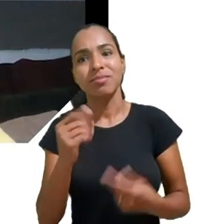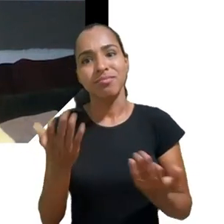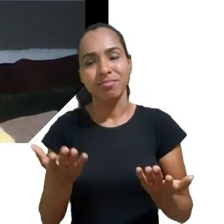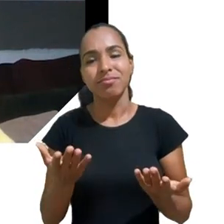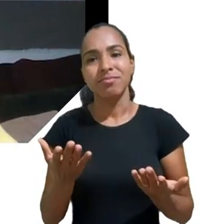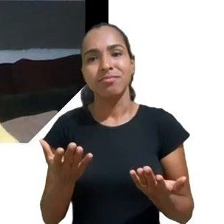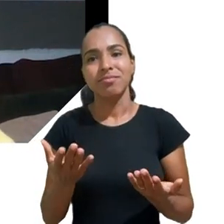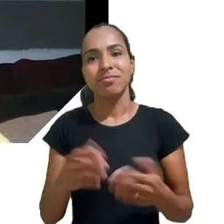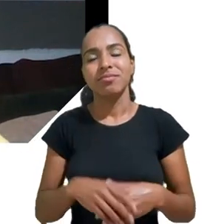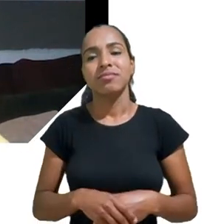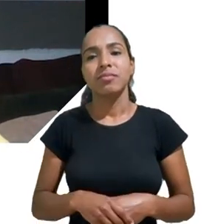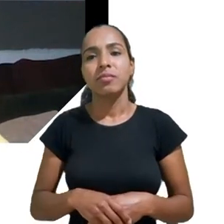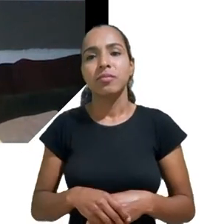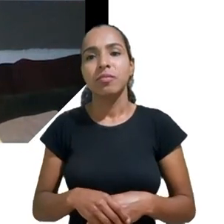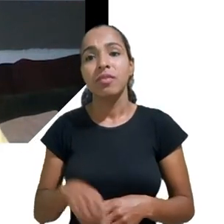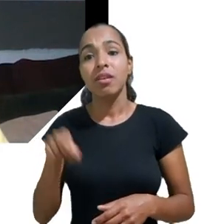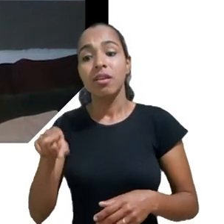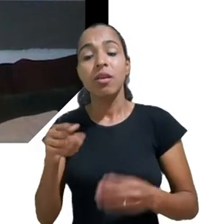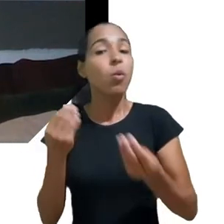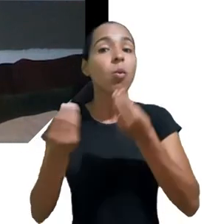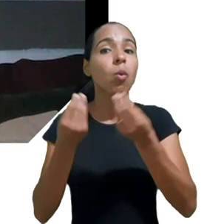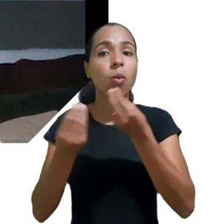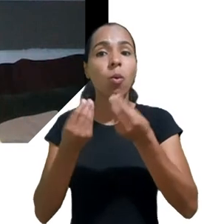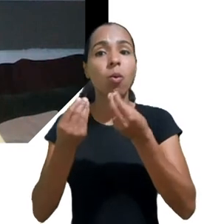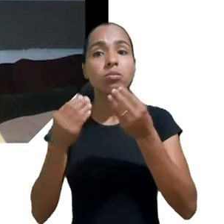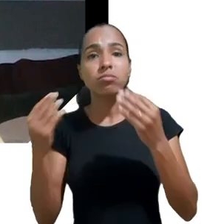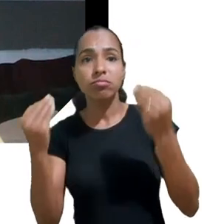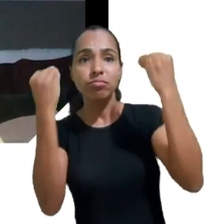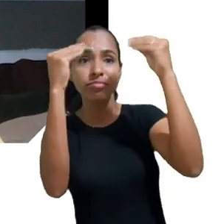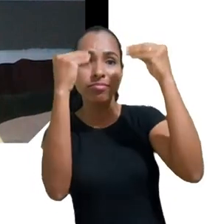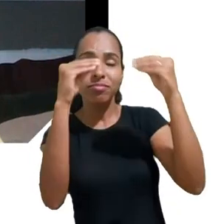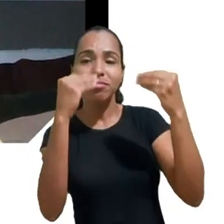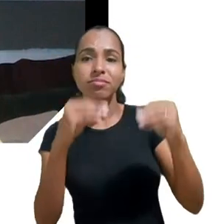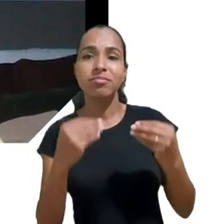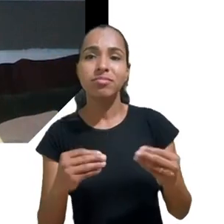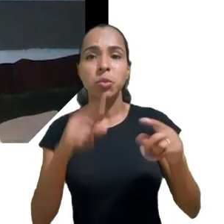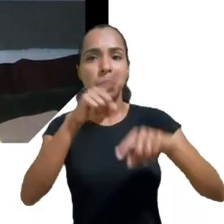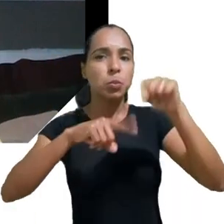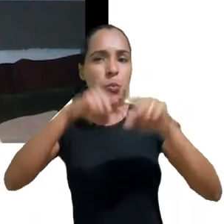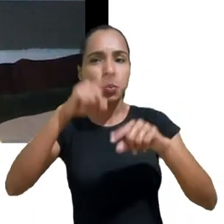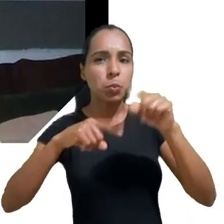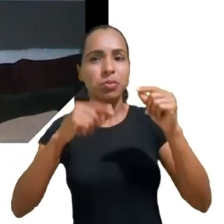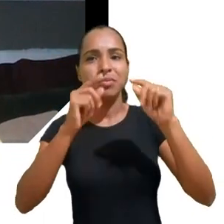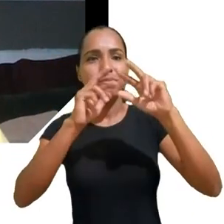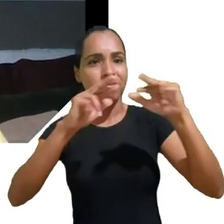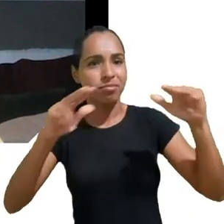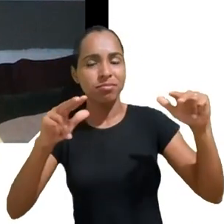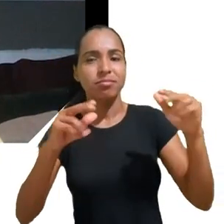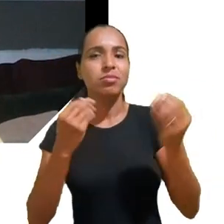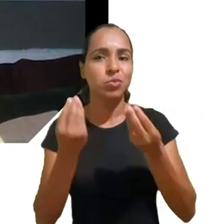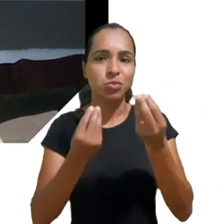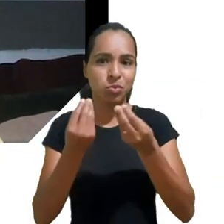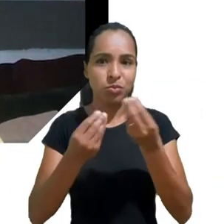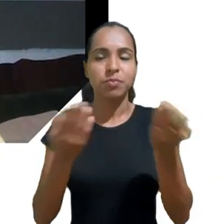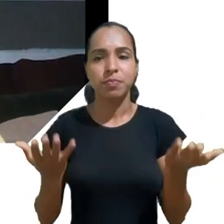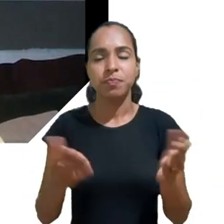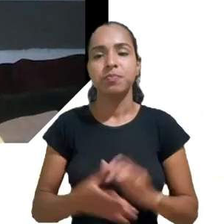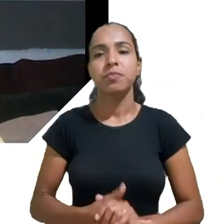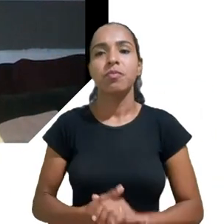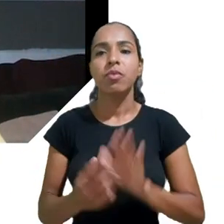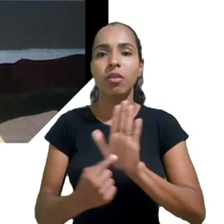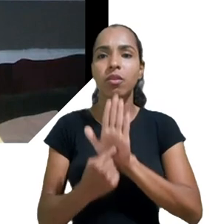né? E buscar inserir as suas marcas e os seus produtos nessas narrativas. Nesse sentido, gente vê uma publicidade dentro dos conteúdos de